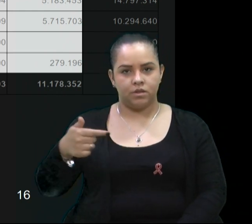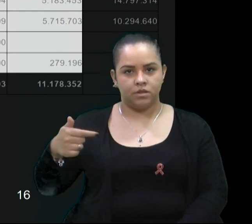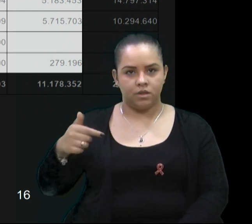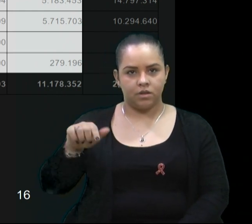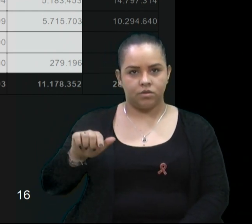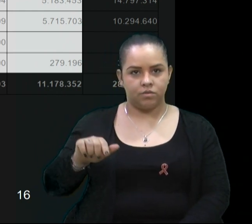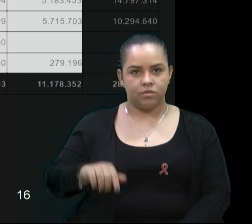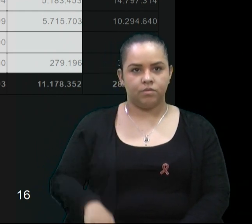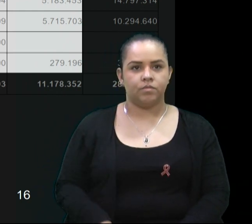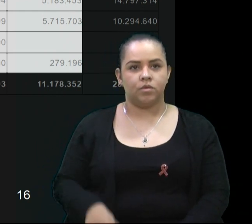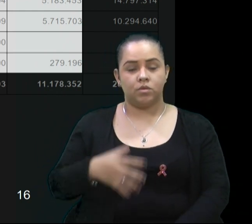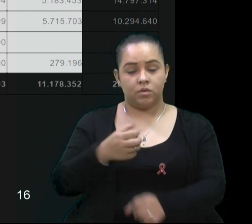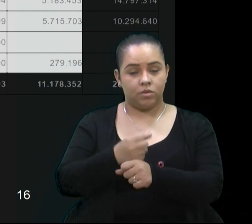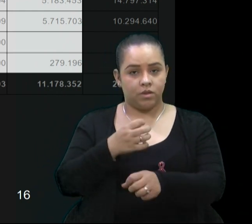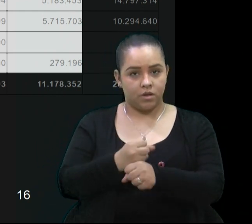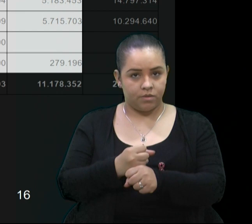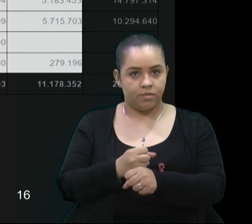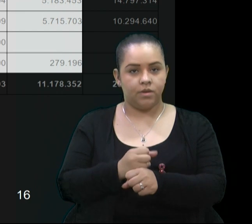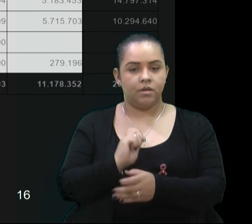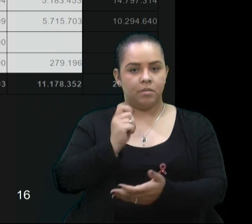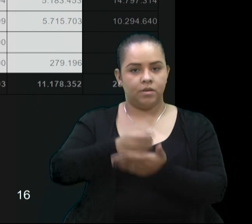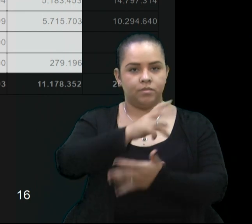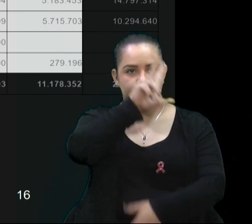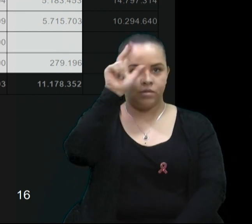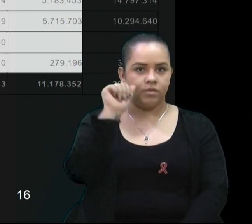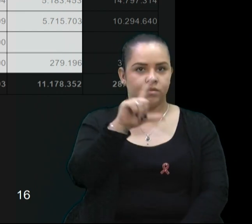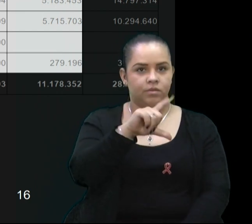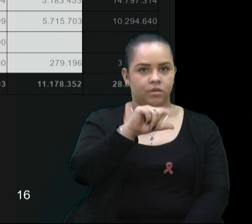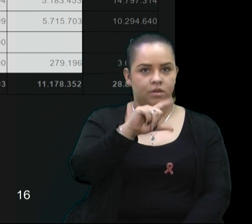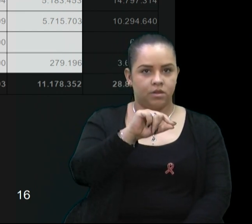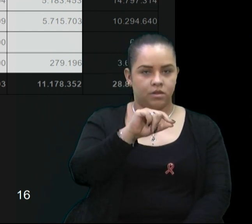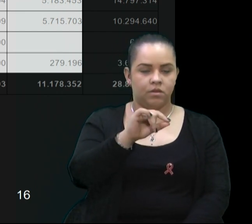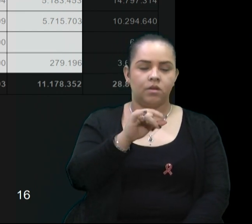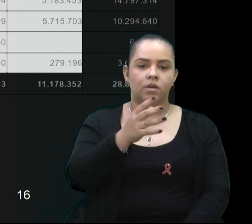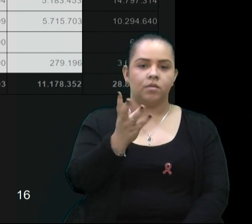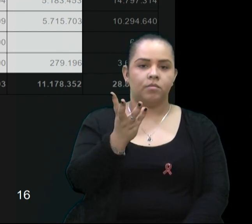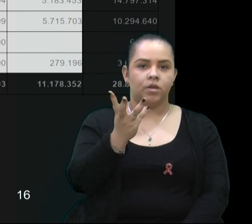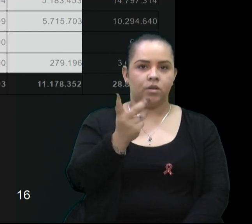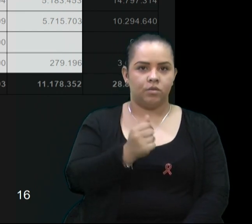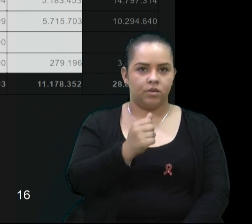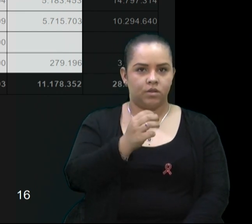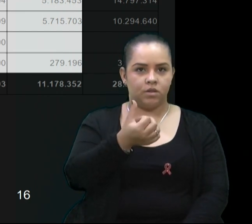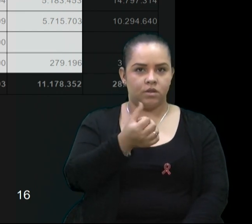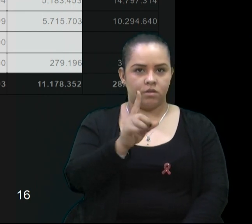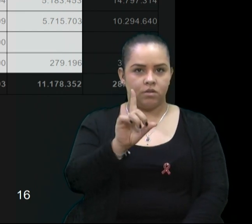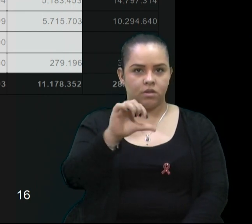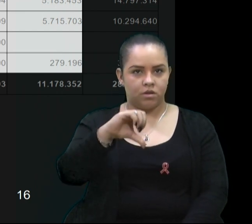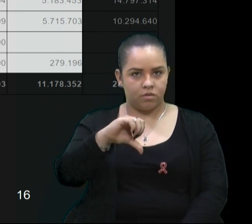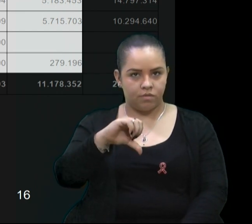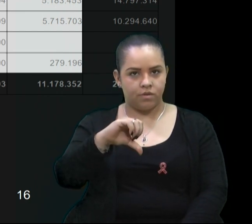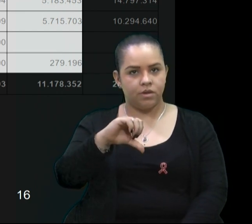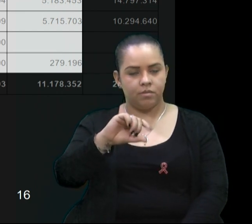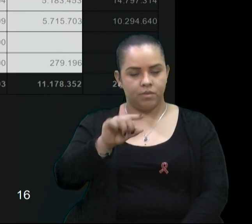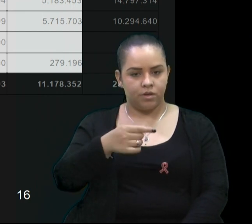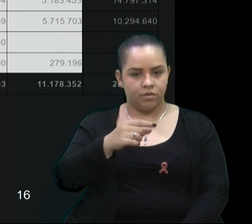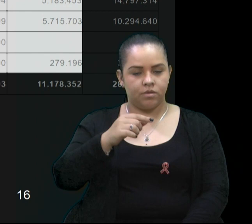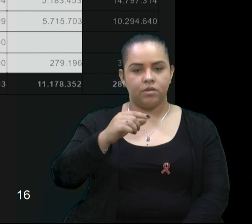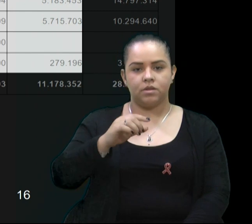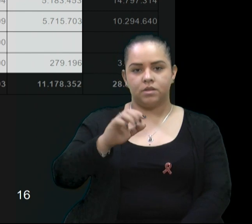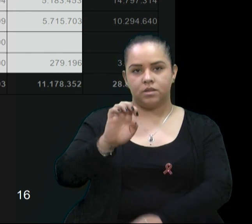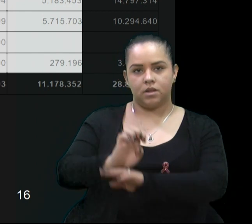total, paga pelo município R 10.619.000,00, pago pelo Estado R 7